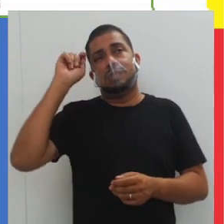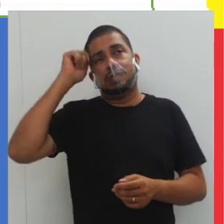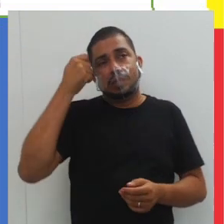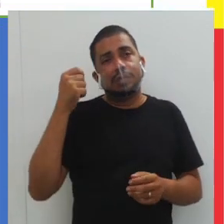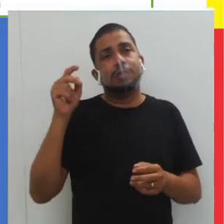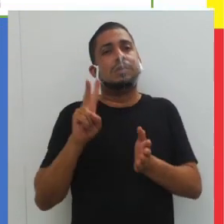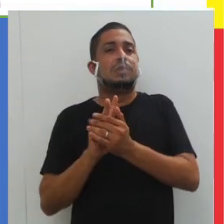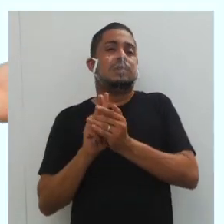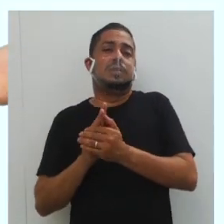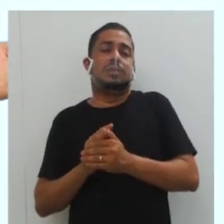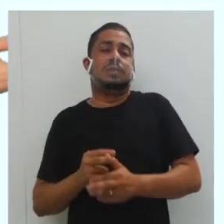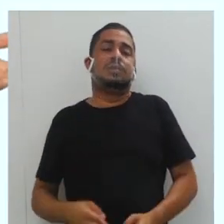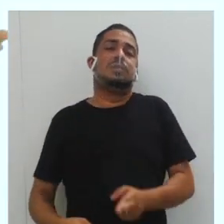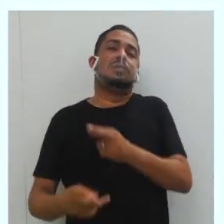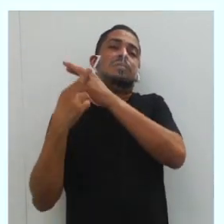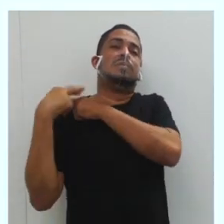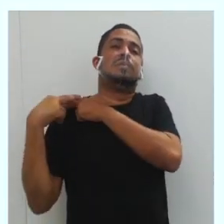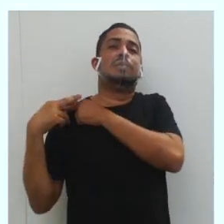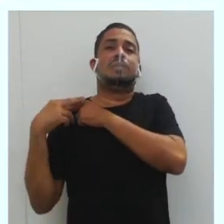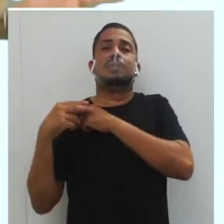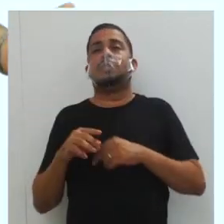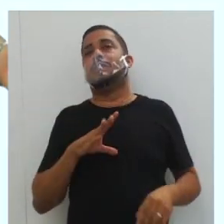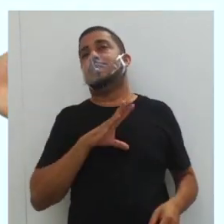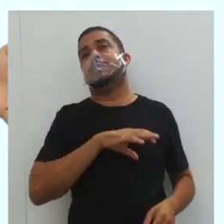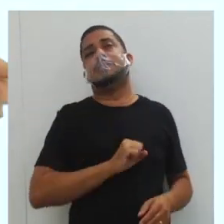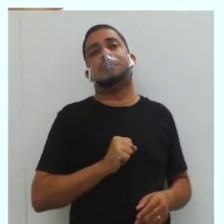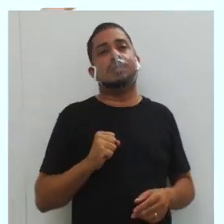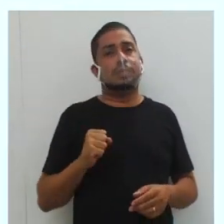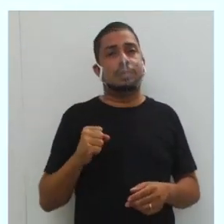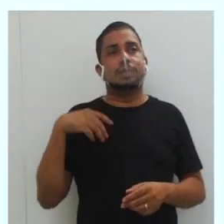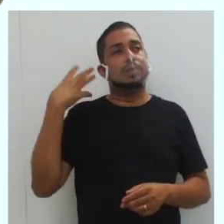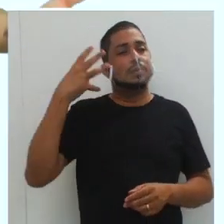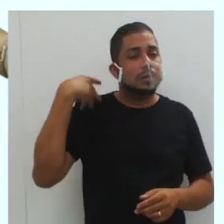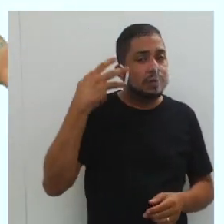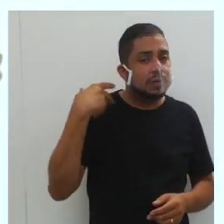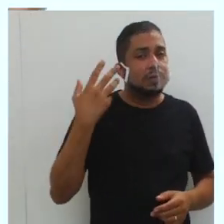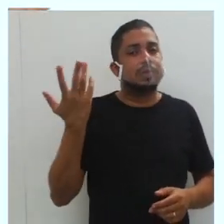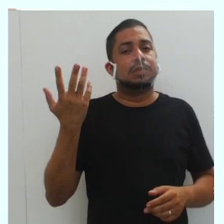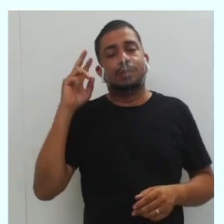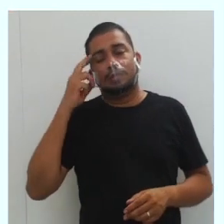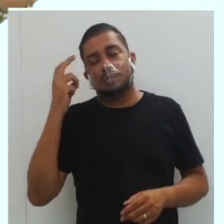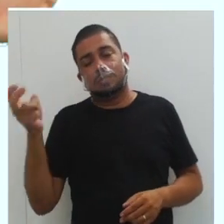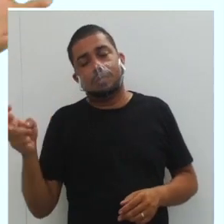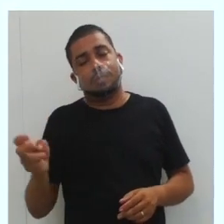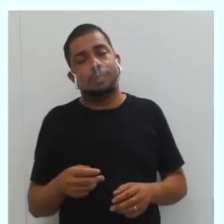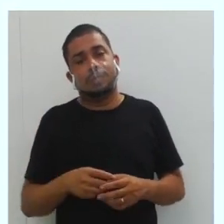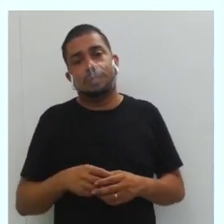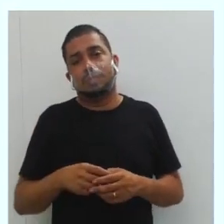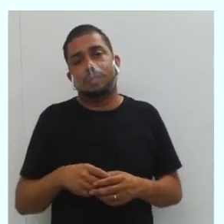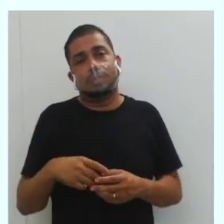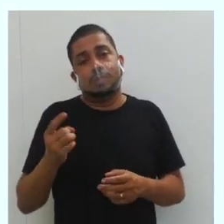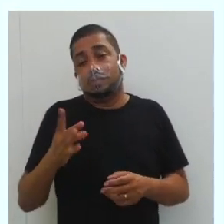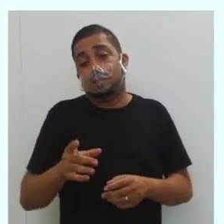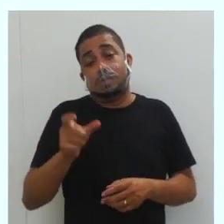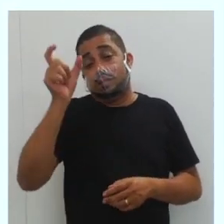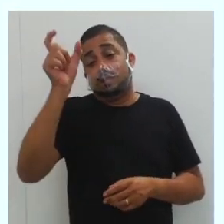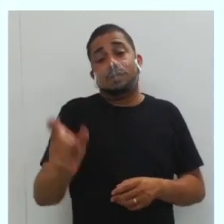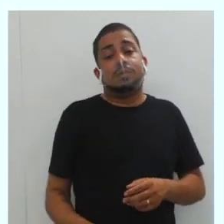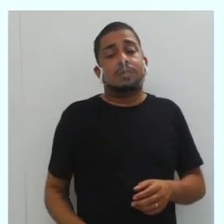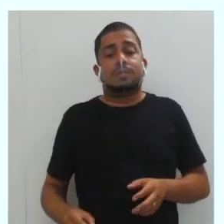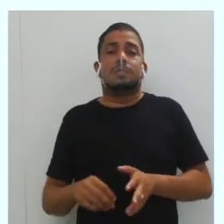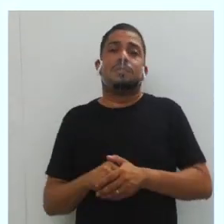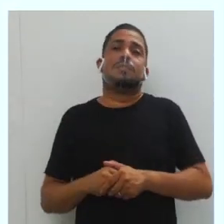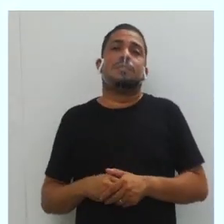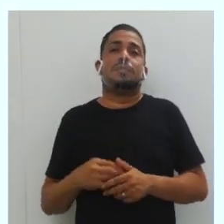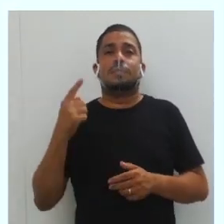o negro e o índio eram representados nos romances, na música, na cultura, de modo estereotipado, não